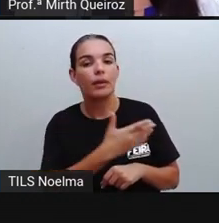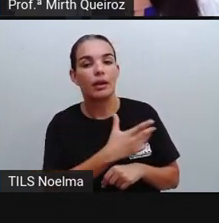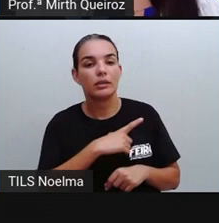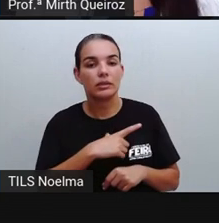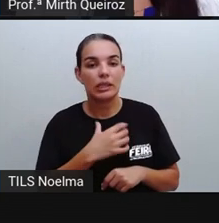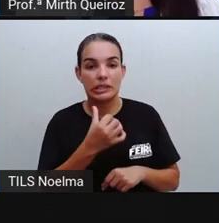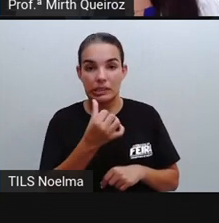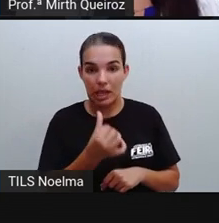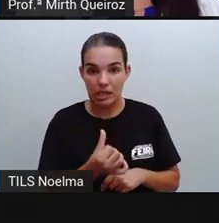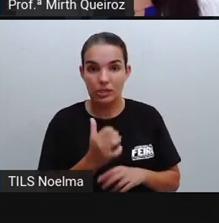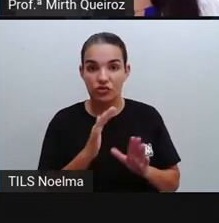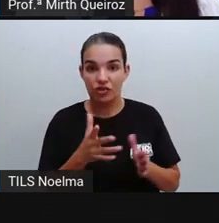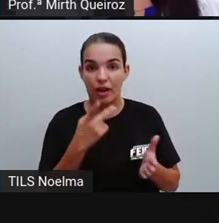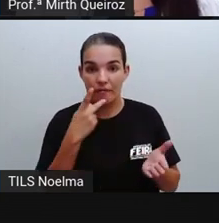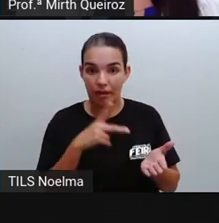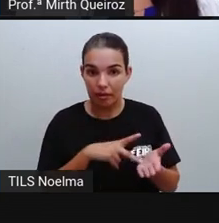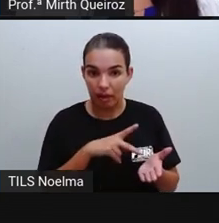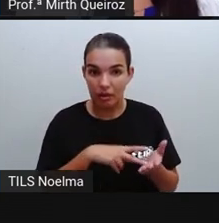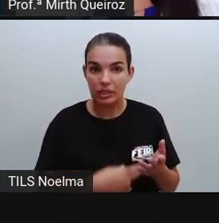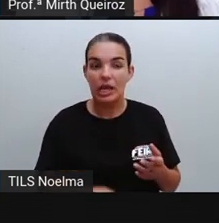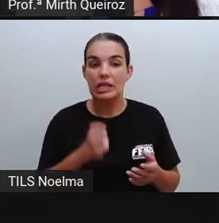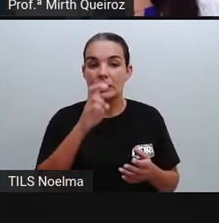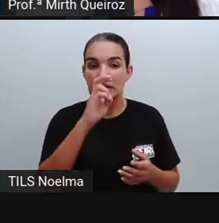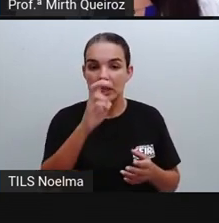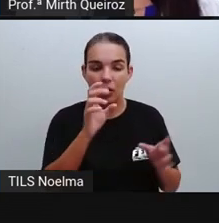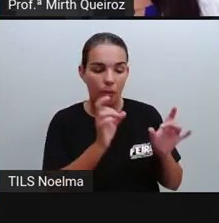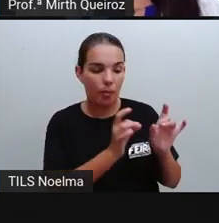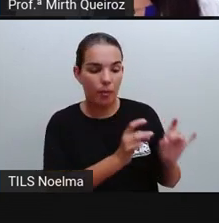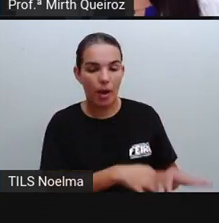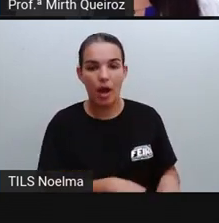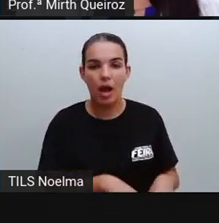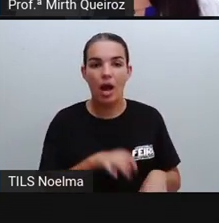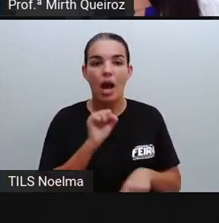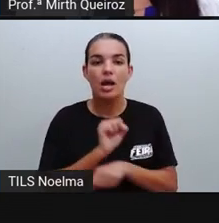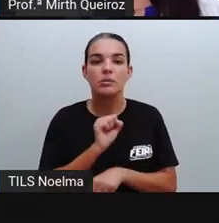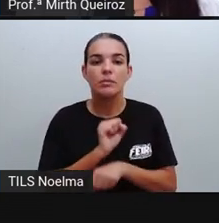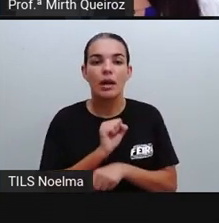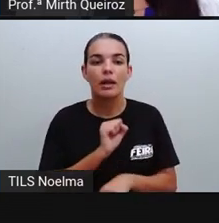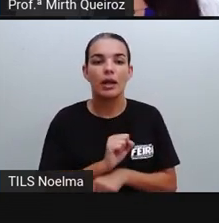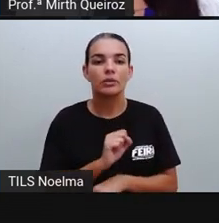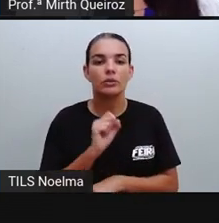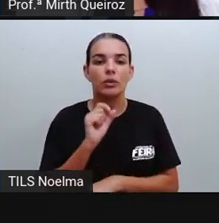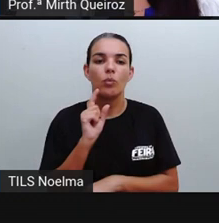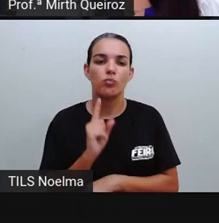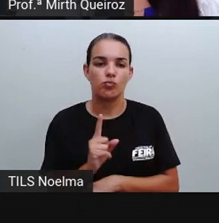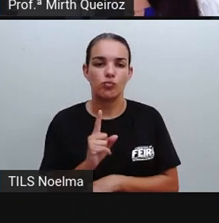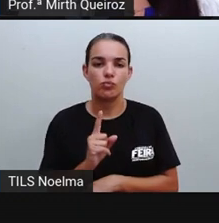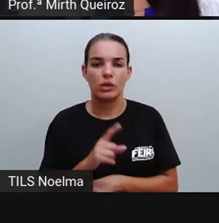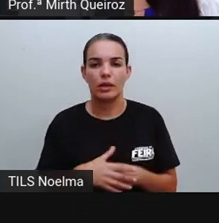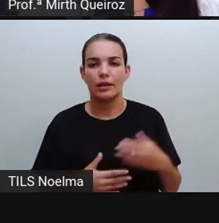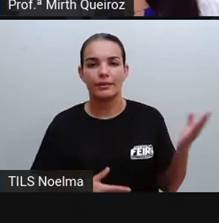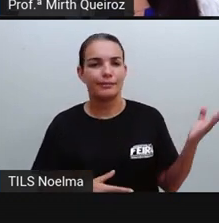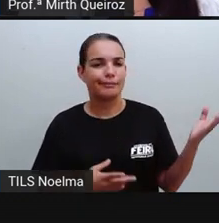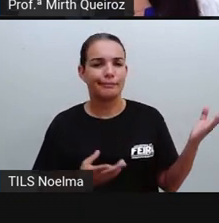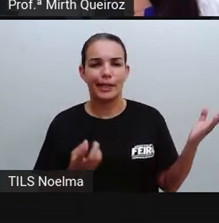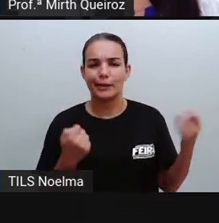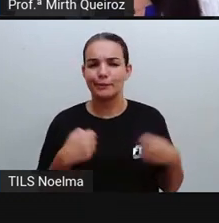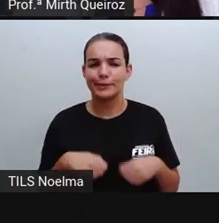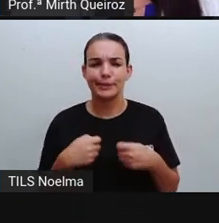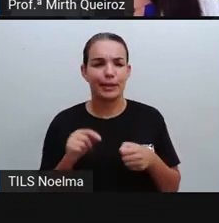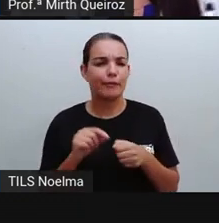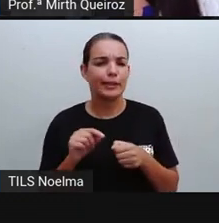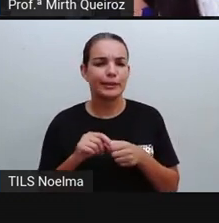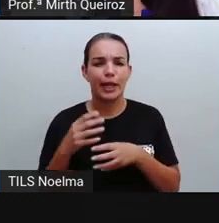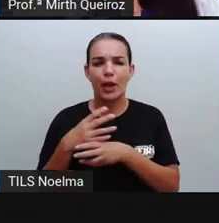descartado o 5, aguardando o encerramento o 1. Qual a quantidade de casos suspeitos? Já que não precisa nem a gente fazer